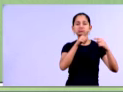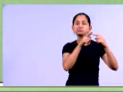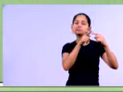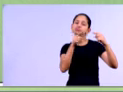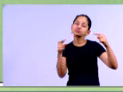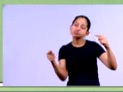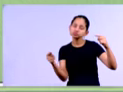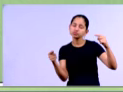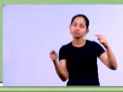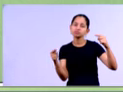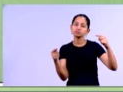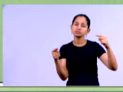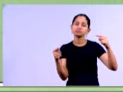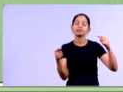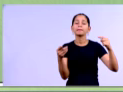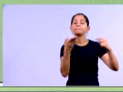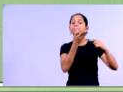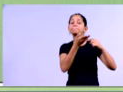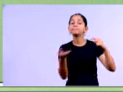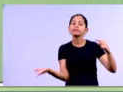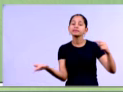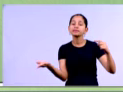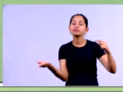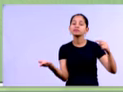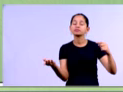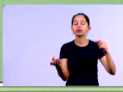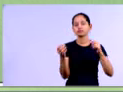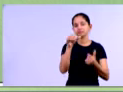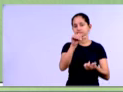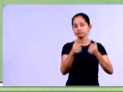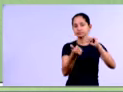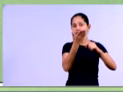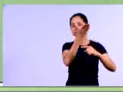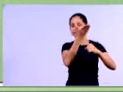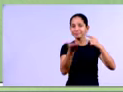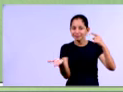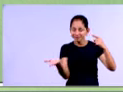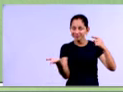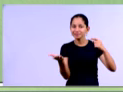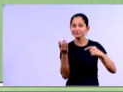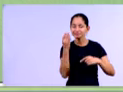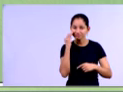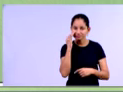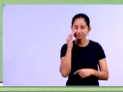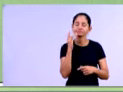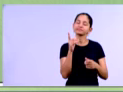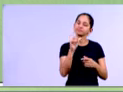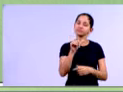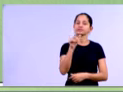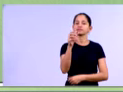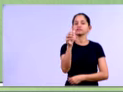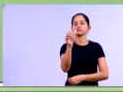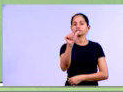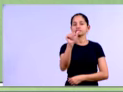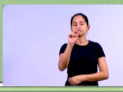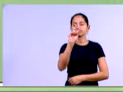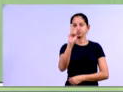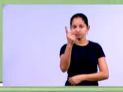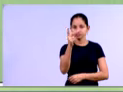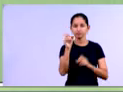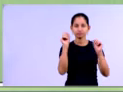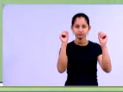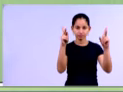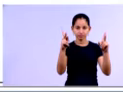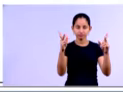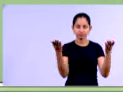percentual, né, em queda, tá? Então, aqui está a nossa análise. A conta diminuiu em 27,73%. Ok,